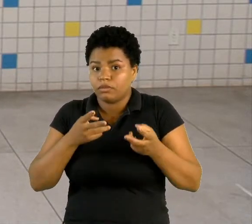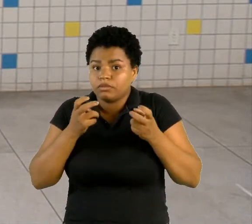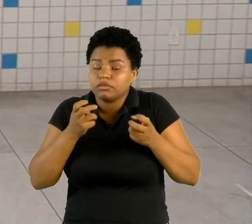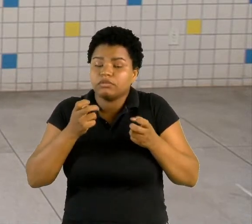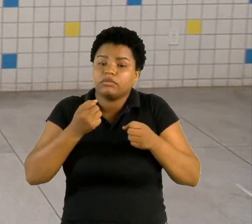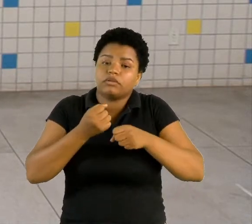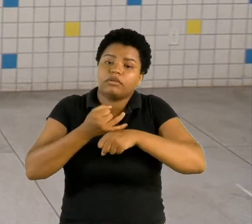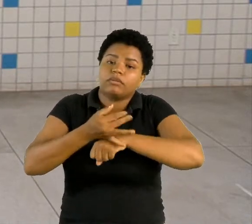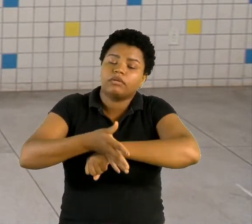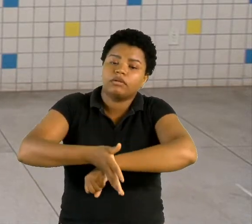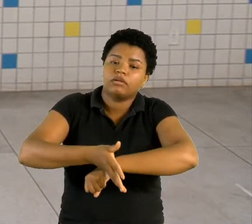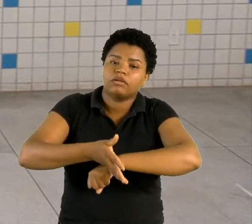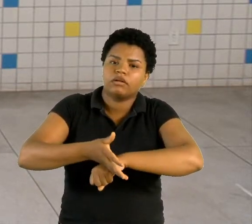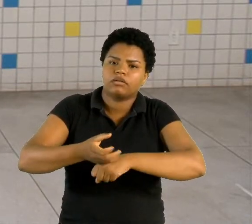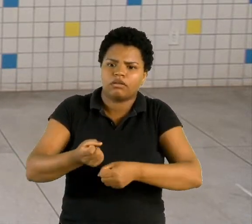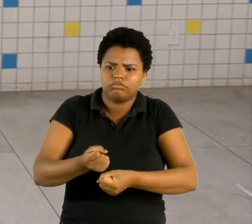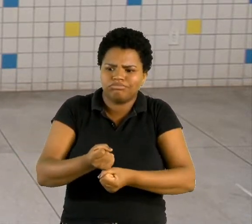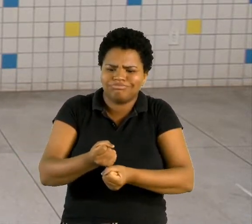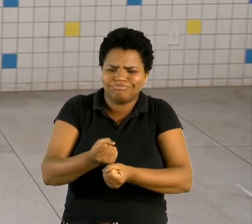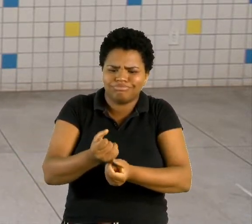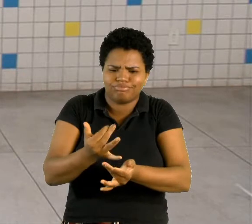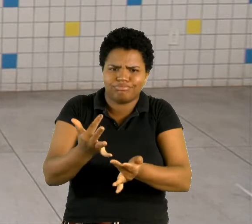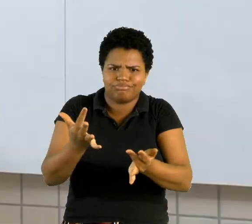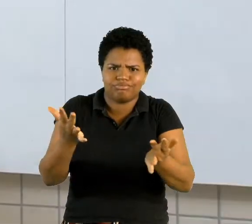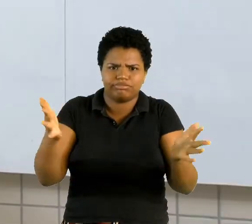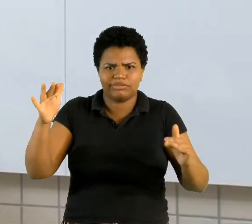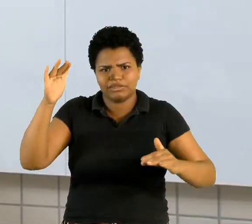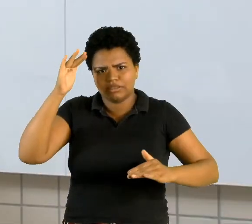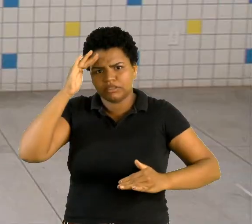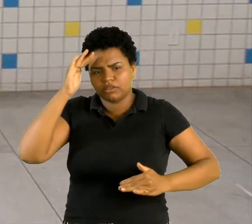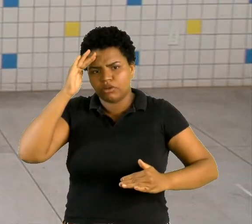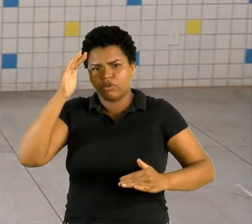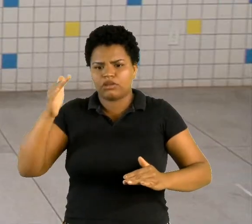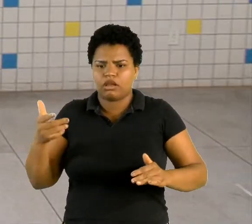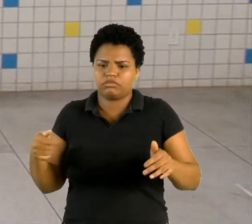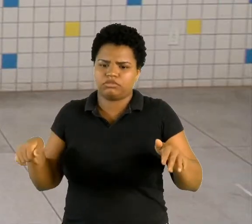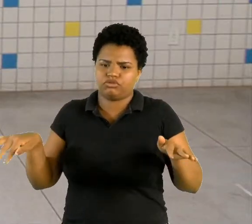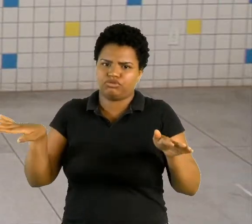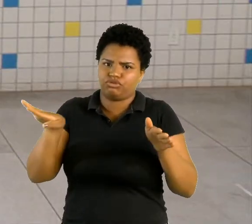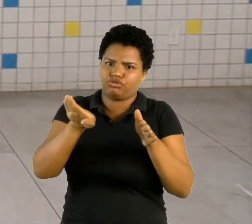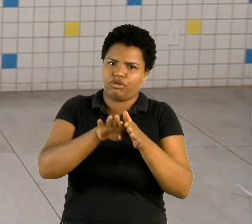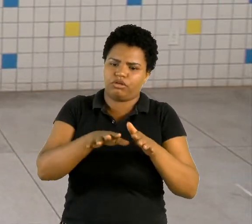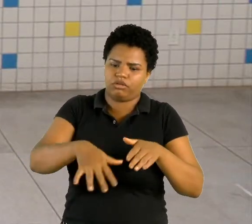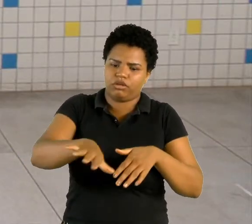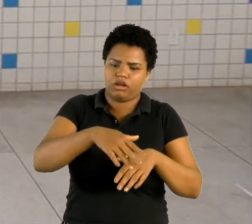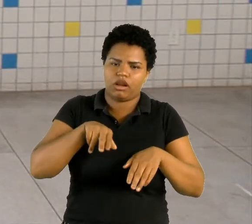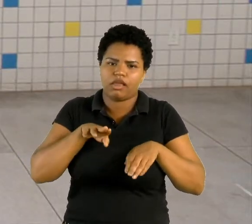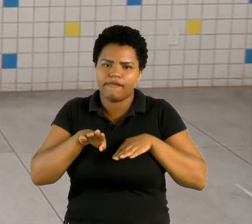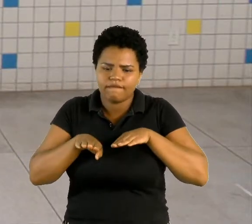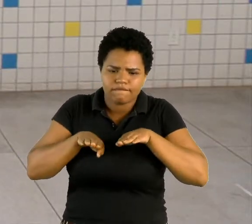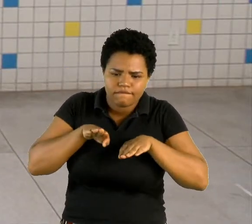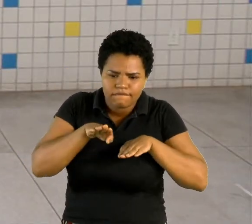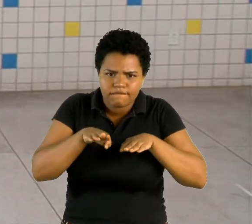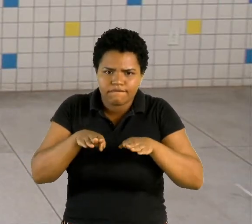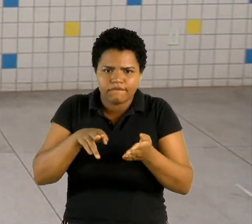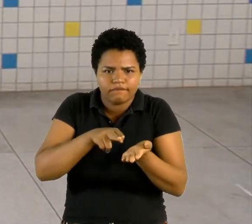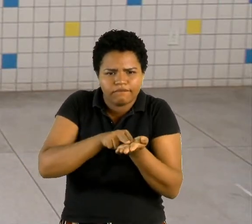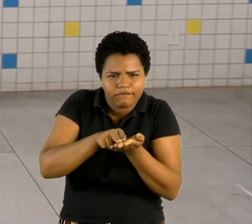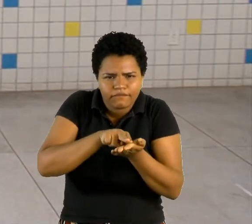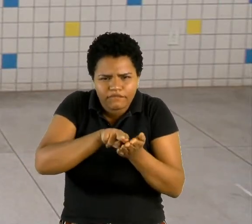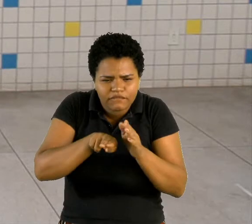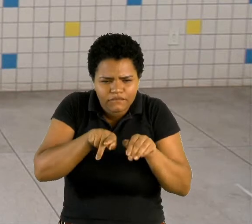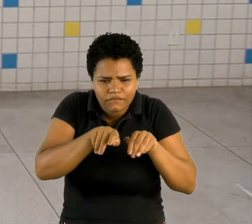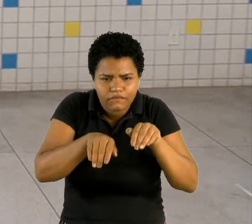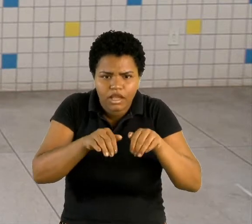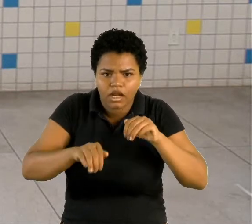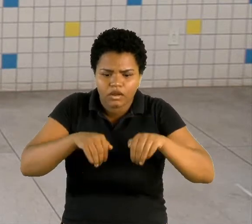centenas de soldados, milhares de soldados aproximando-se do seu território. Eles vinham devagarinho, se rastejando. De repente começavam a cavar